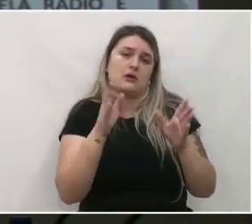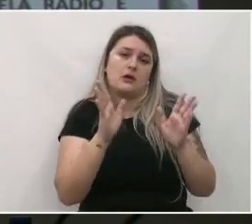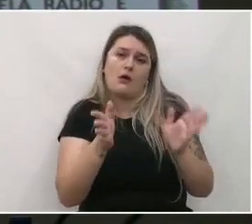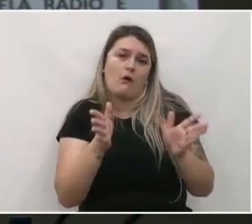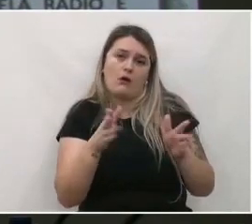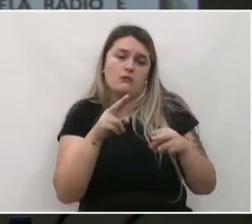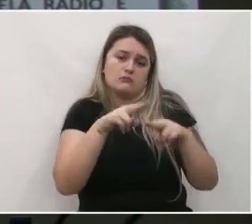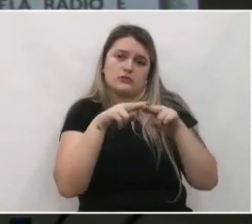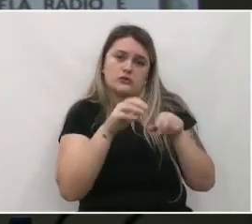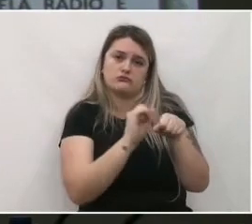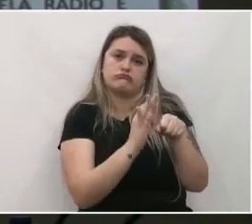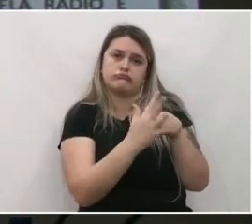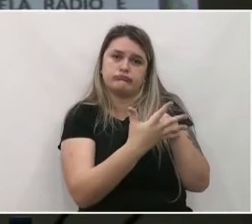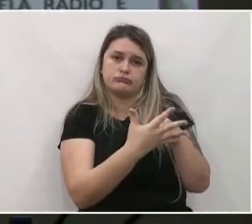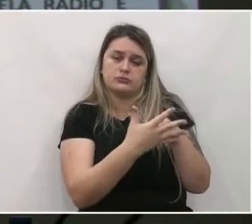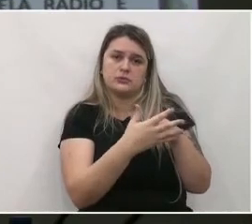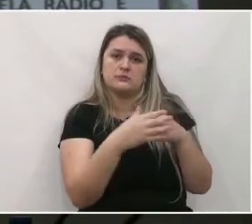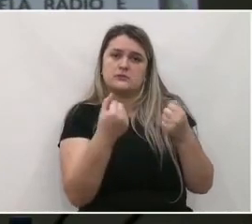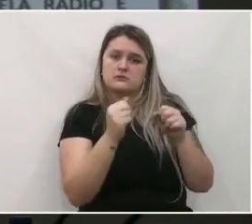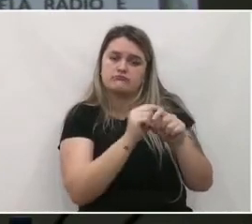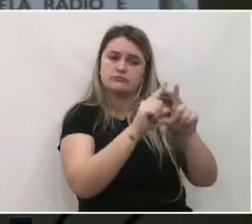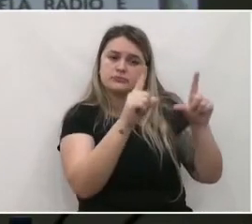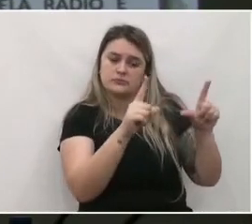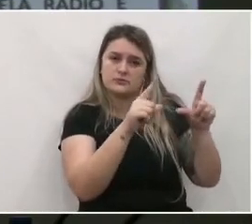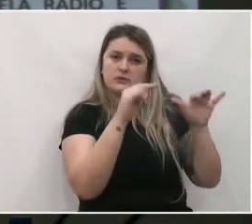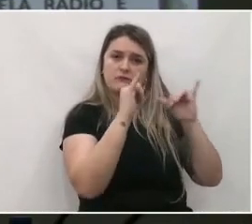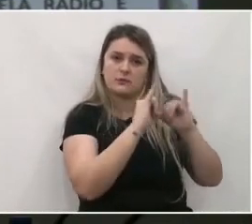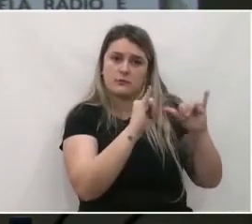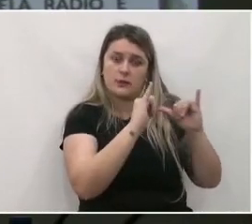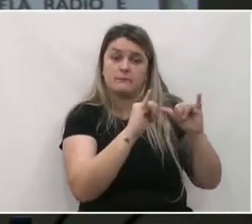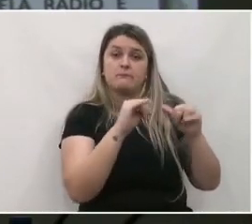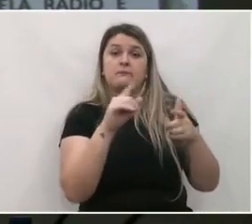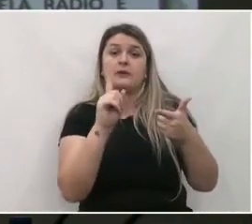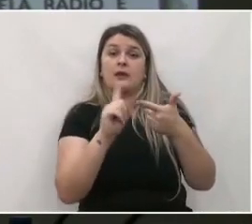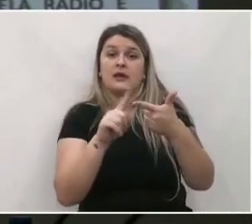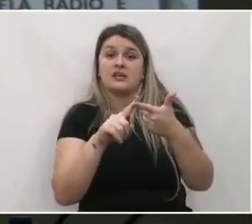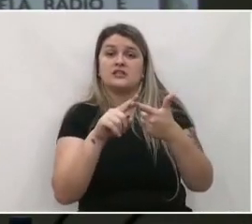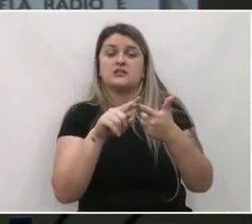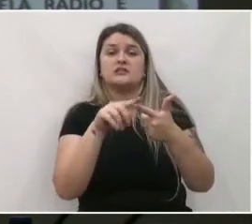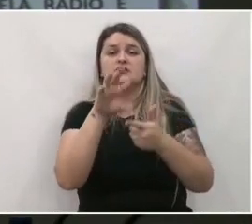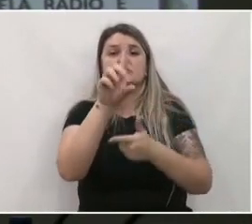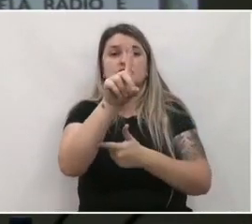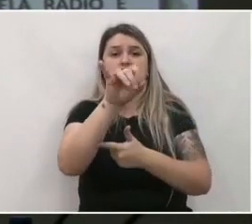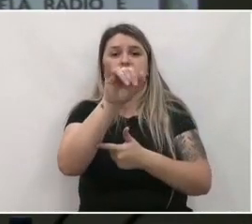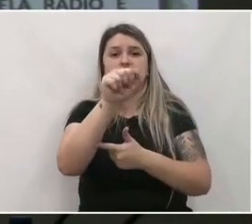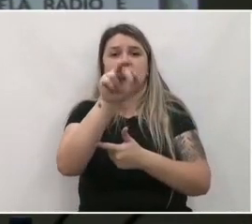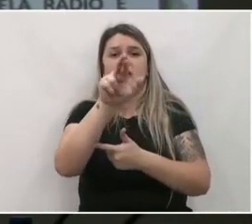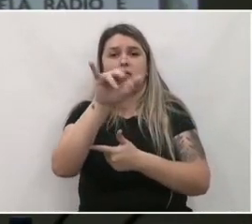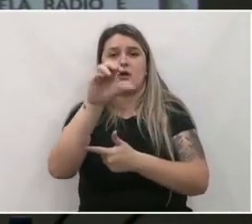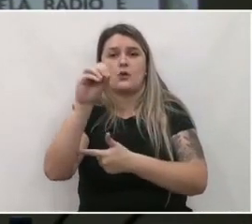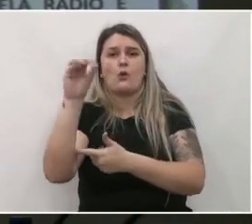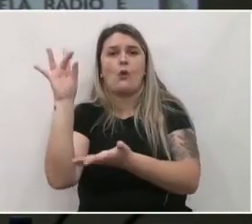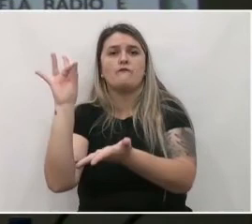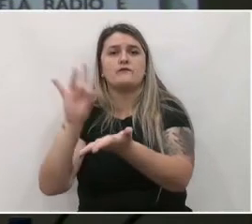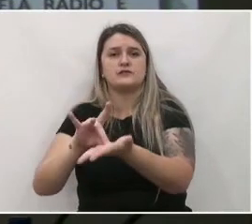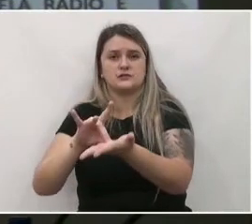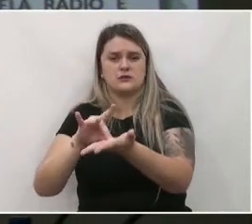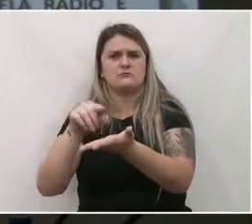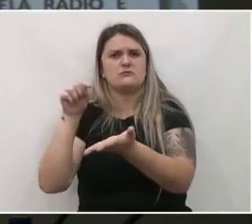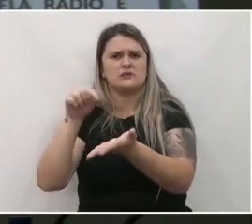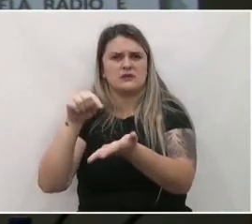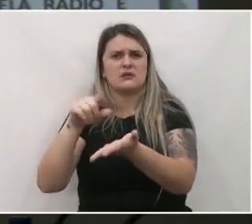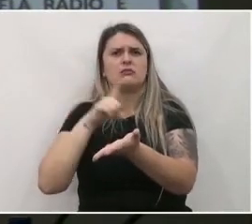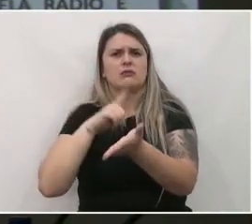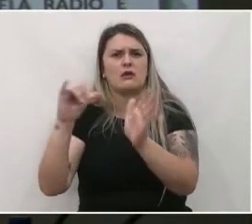sanitária em que a gente vive. Tem o diário oficial, em que sempre são publicados os editais de audiências públicas e